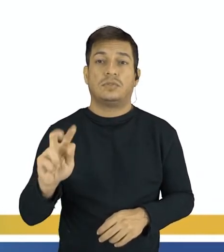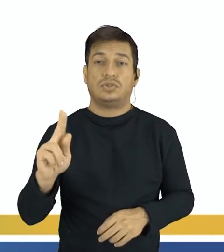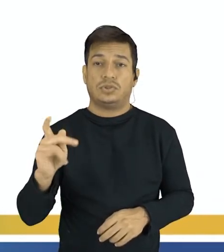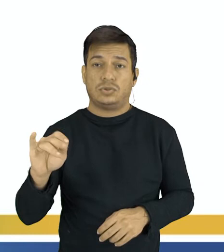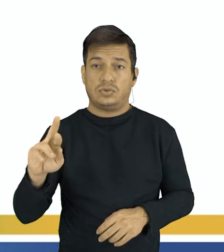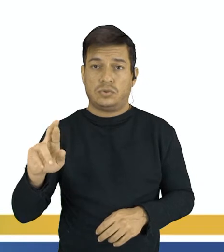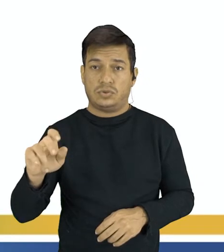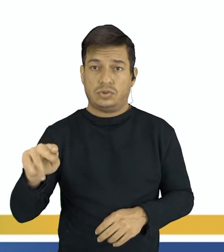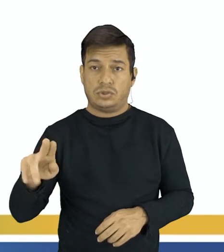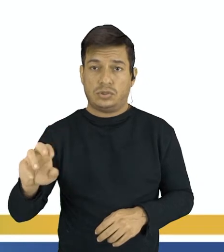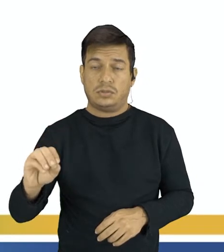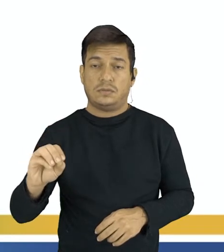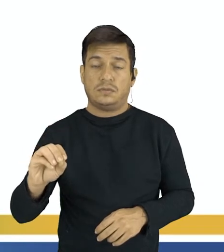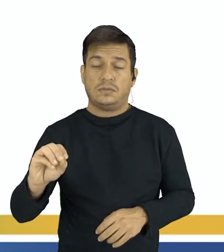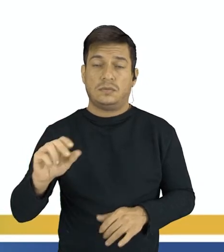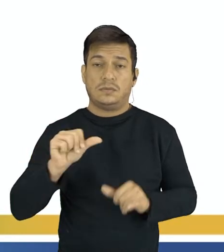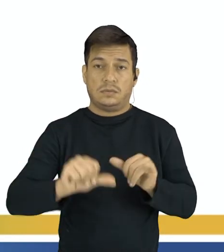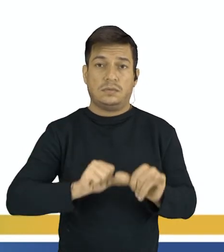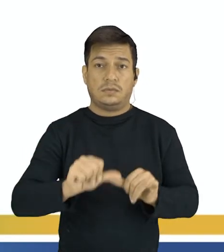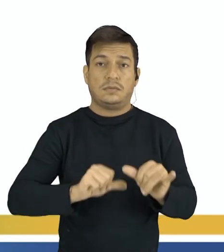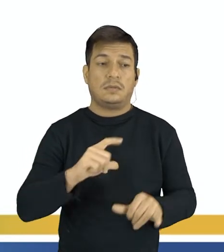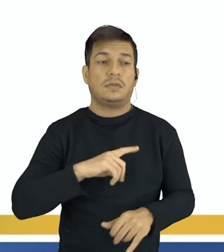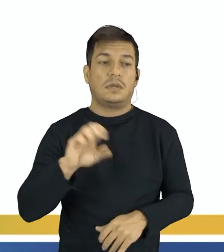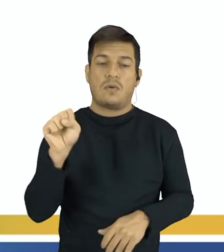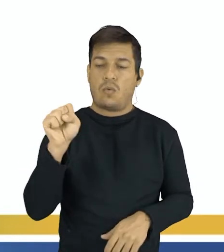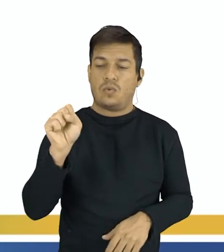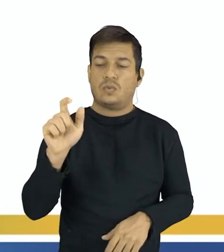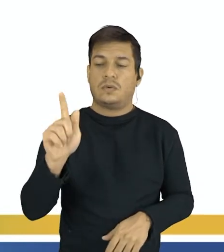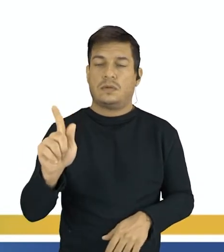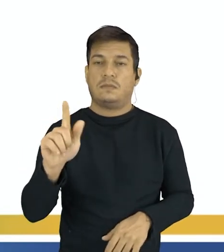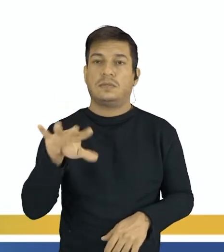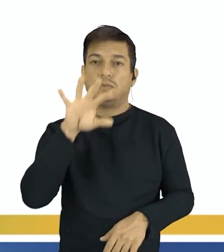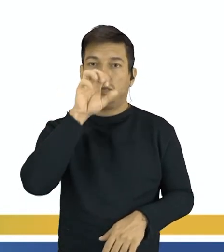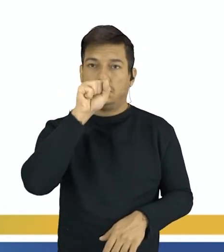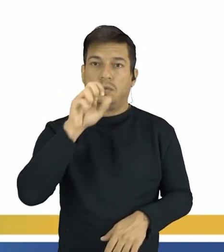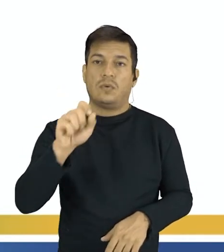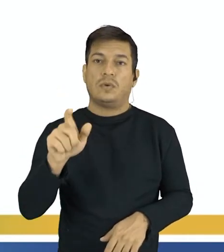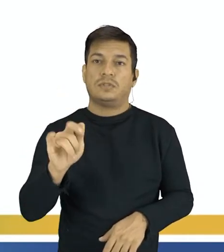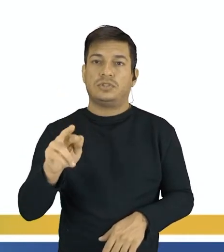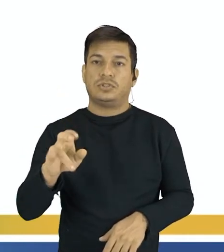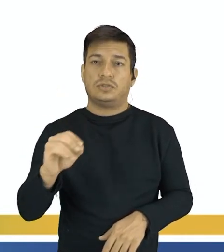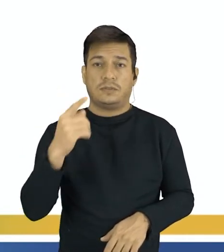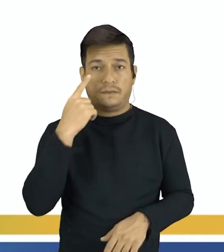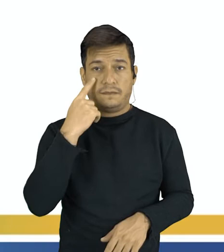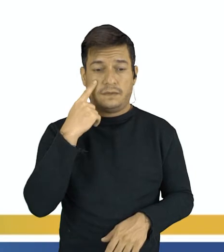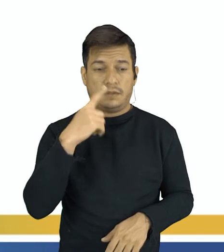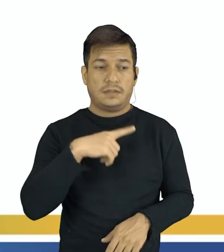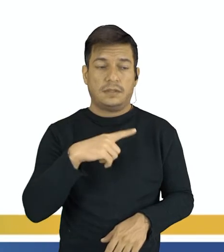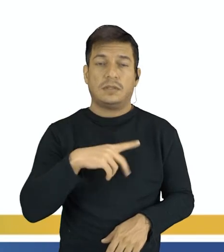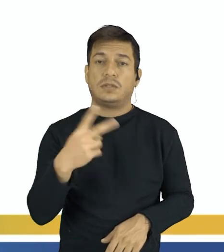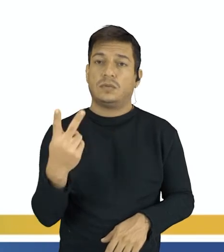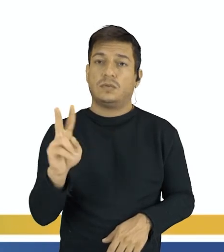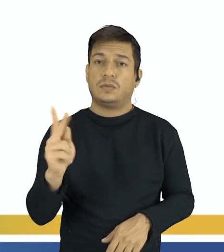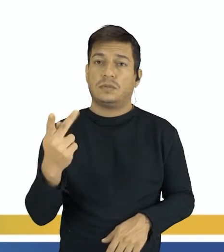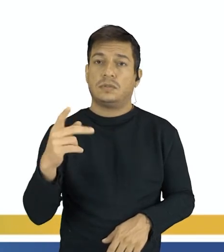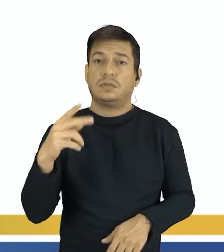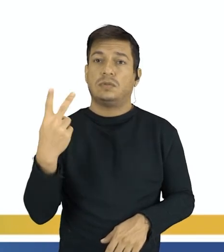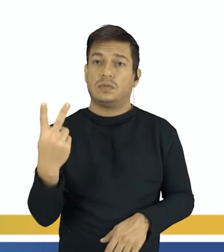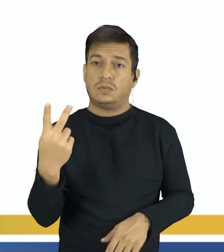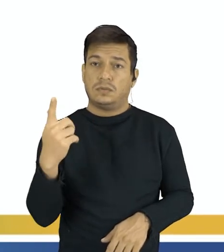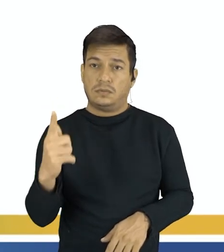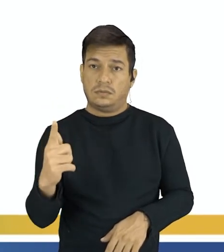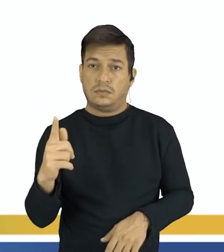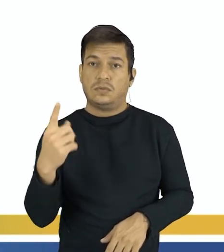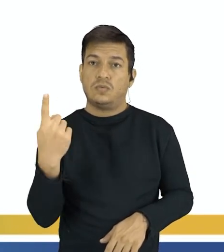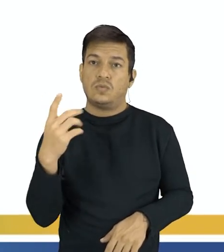hidrogênio nessa reação química, a gente tem 8 gramas de oxigênio. Só vocês olharem, a gente tem 2 hidrogênios, 2 gramas,